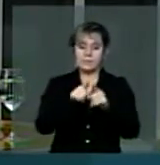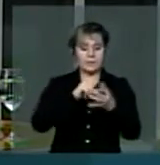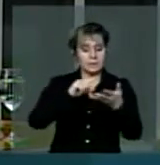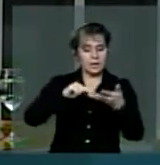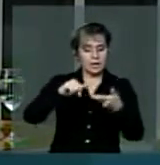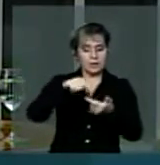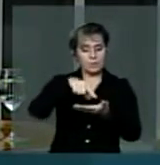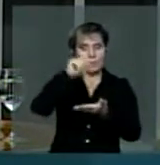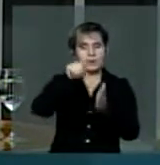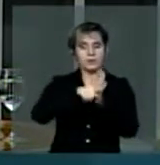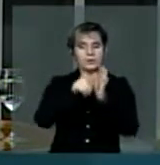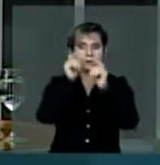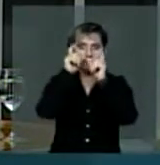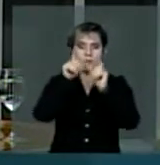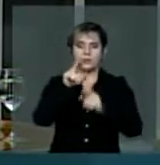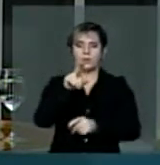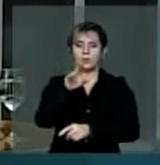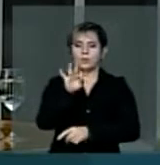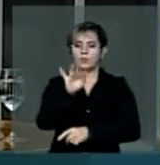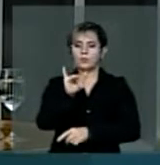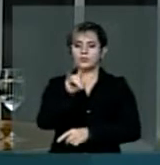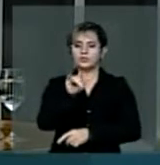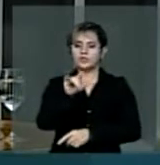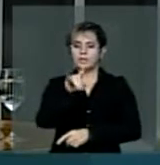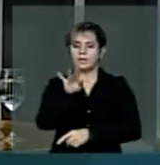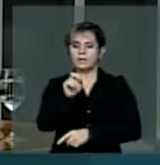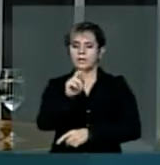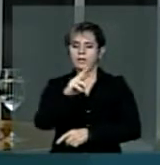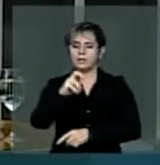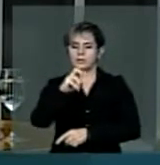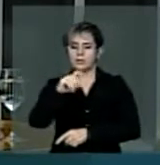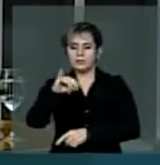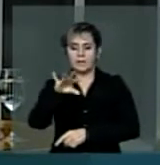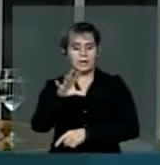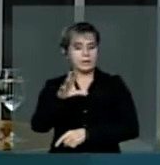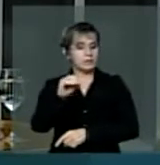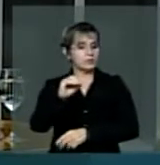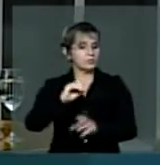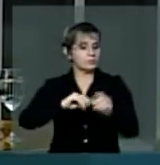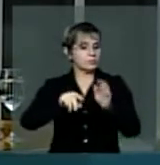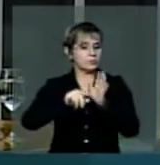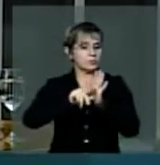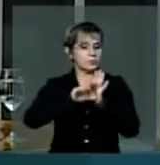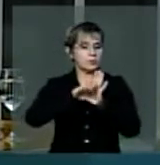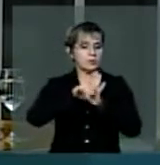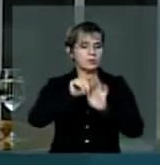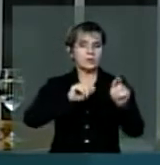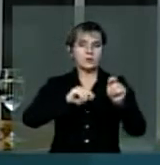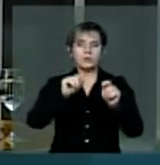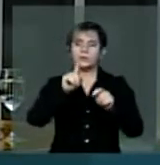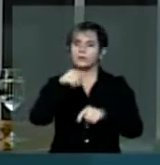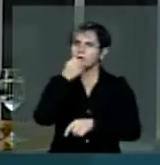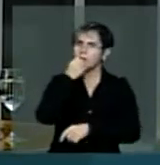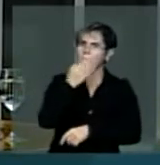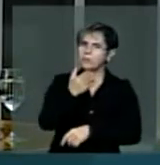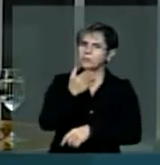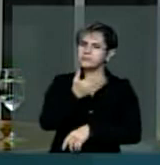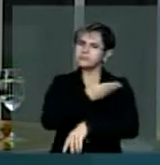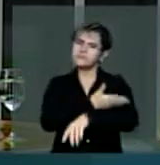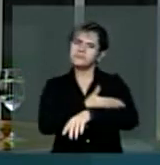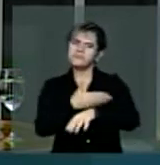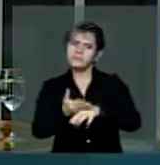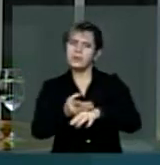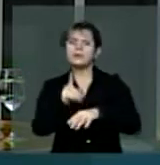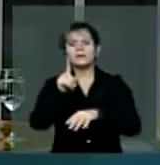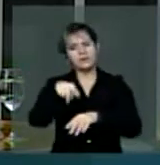o utilitarismo pragmatista, ou seja, se é útil, se é pragmático, então